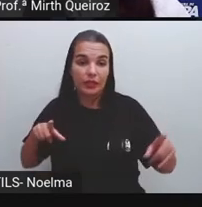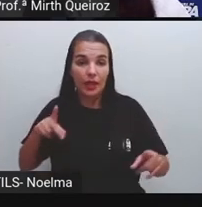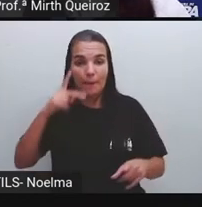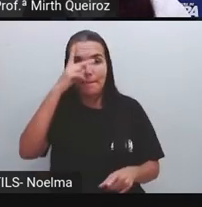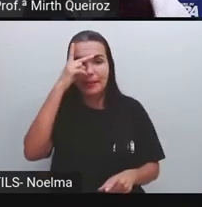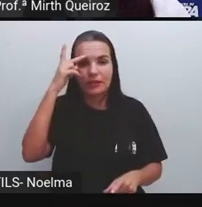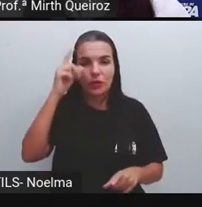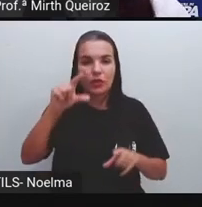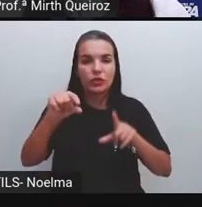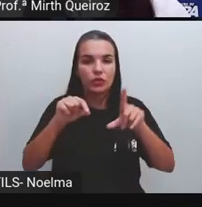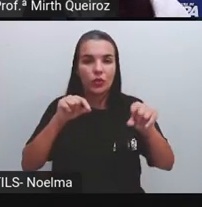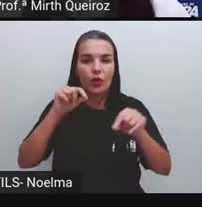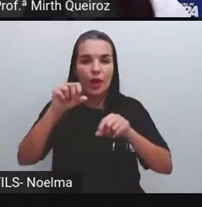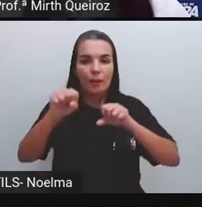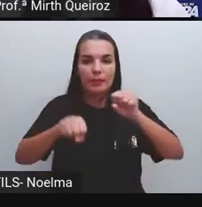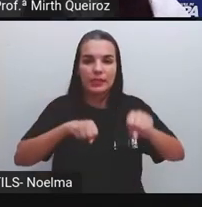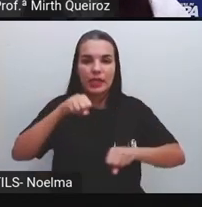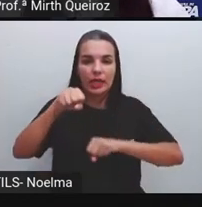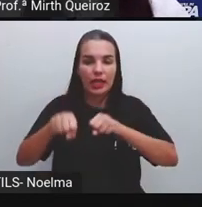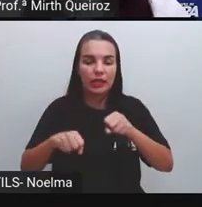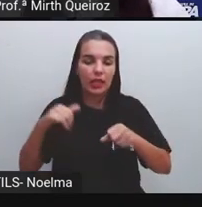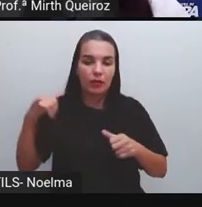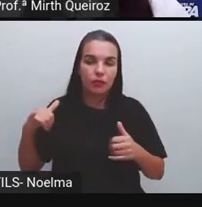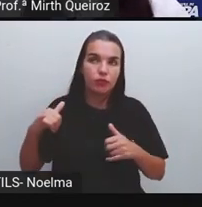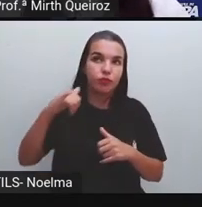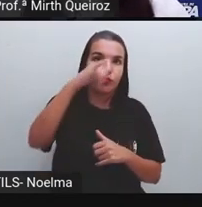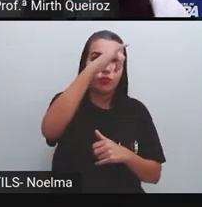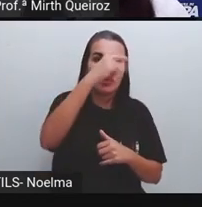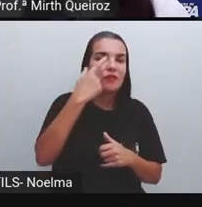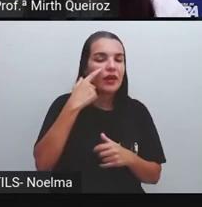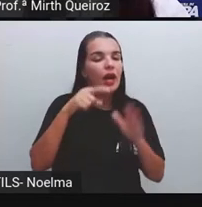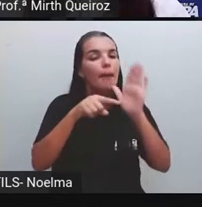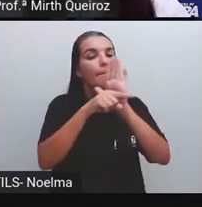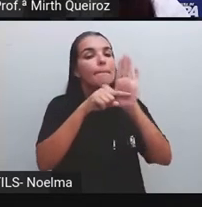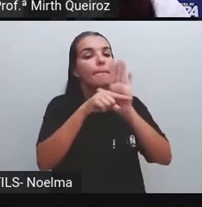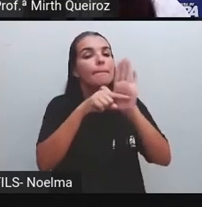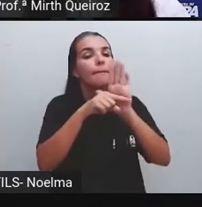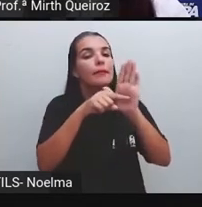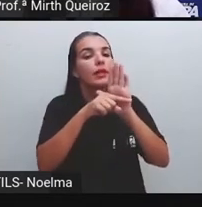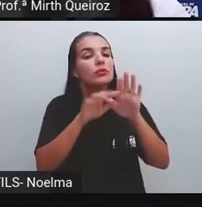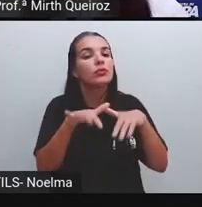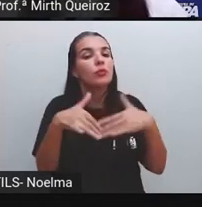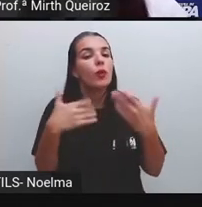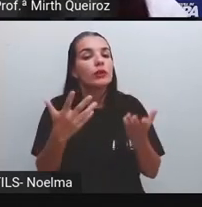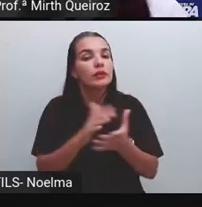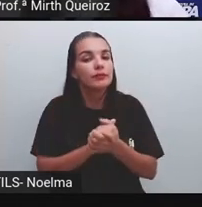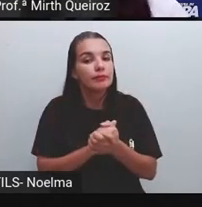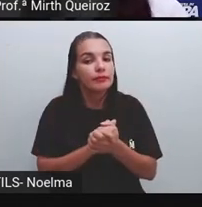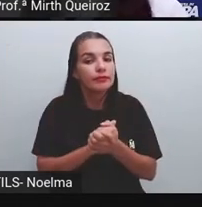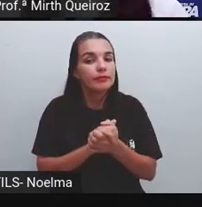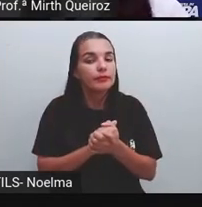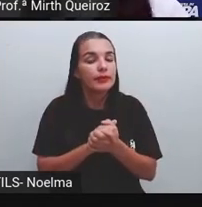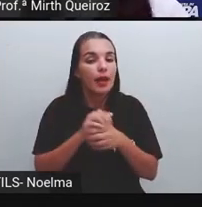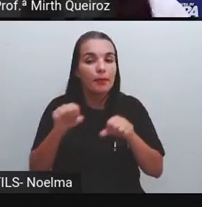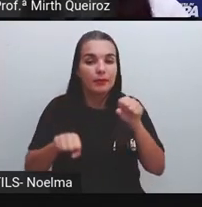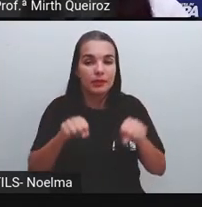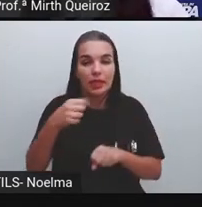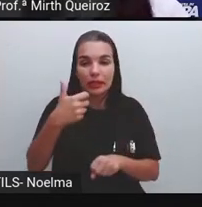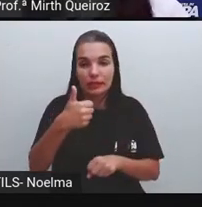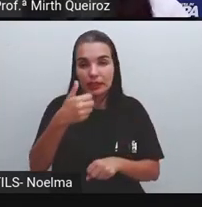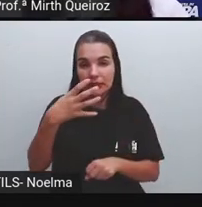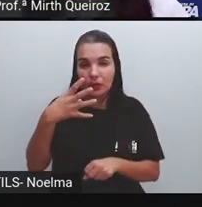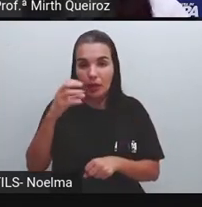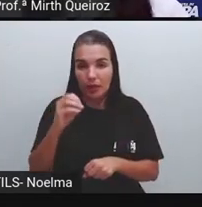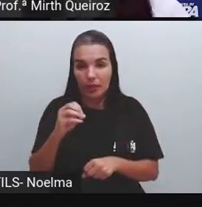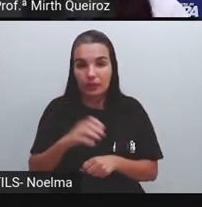só, bicicleta foram 140 pessoas, avião foram 20 pessoas. Vamos fazer aí